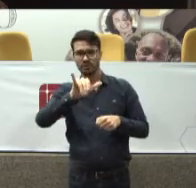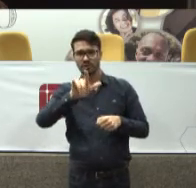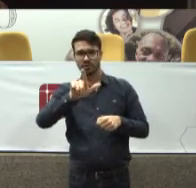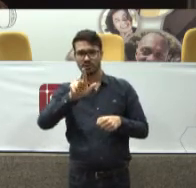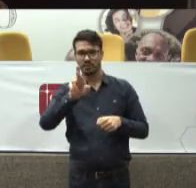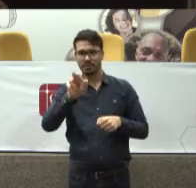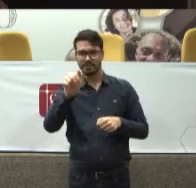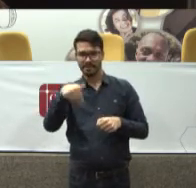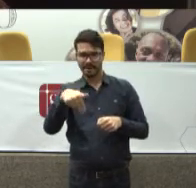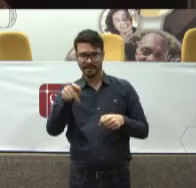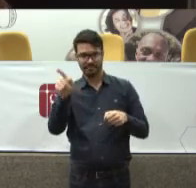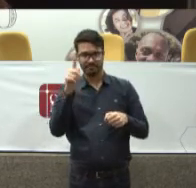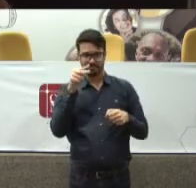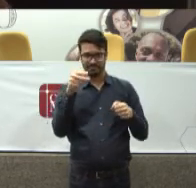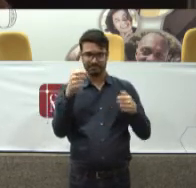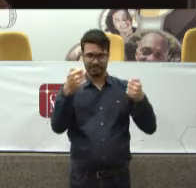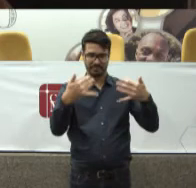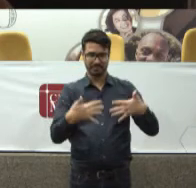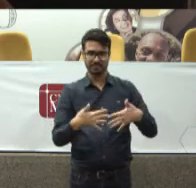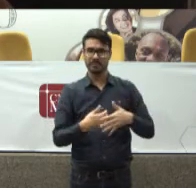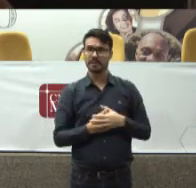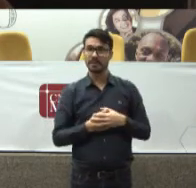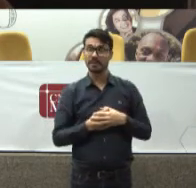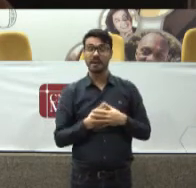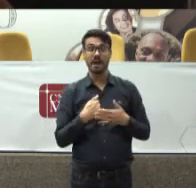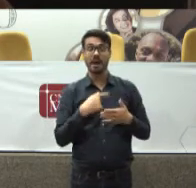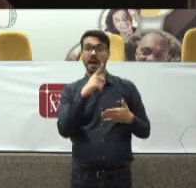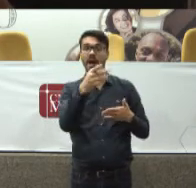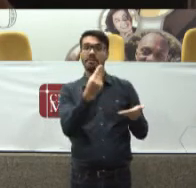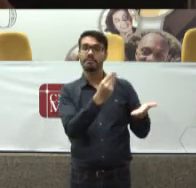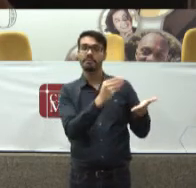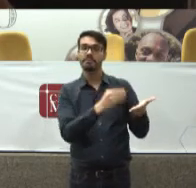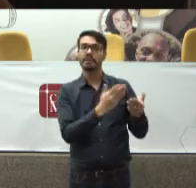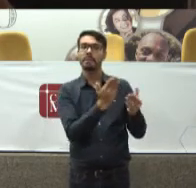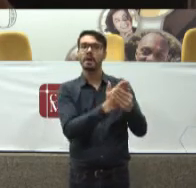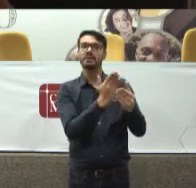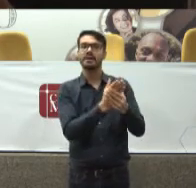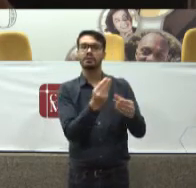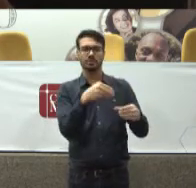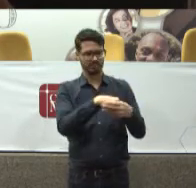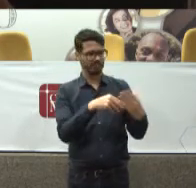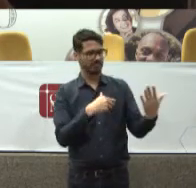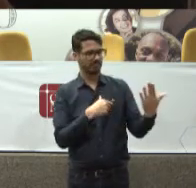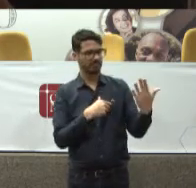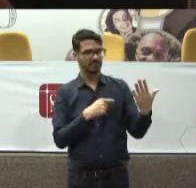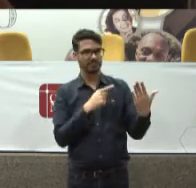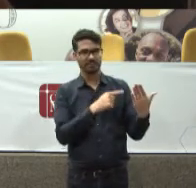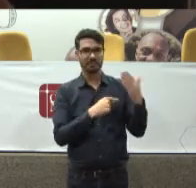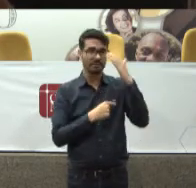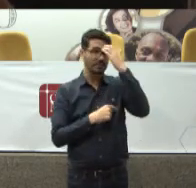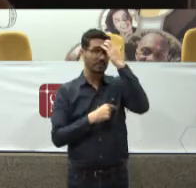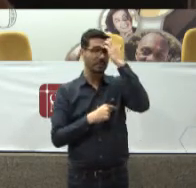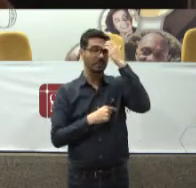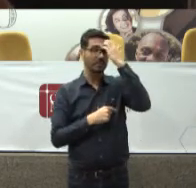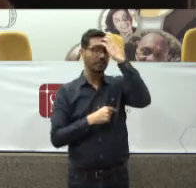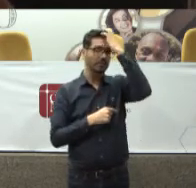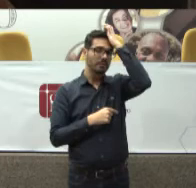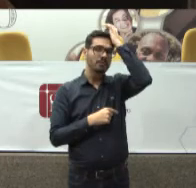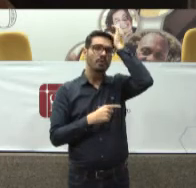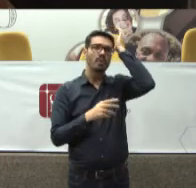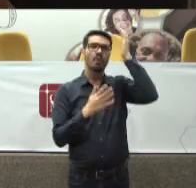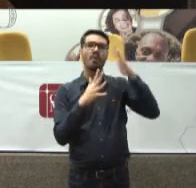que no geral O que eu vejo Nos argumentos De ação judicial É uma grande confusão Entre